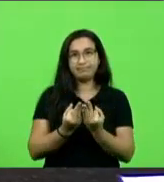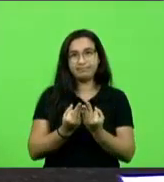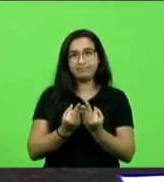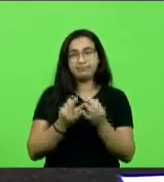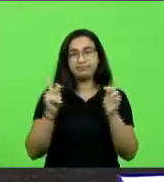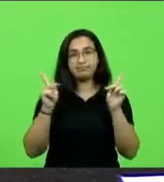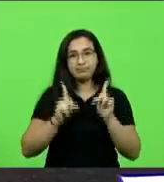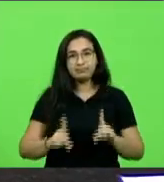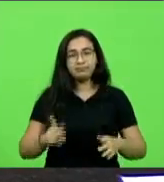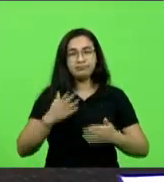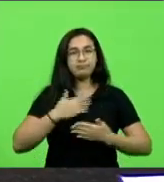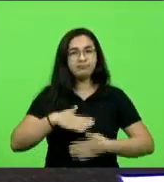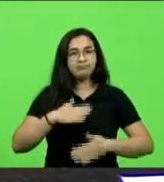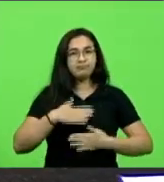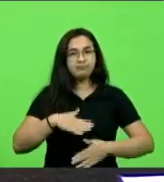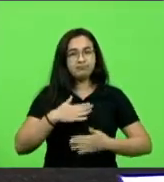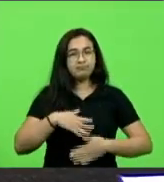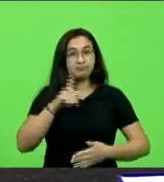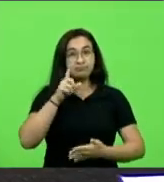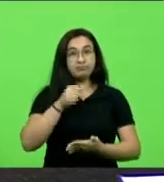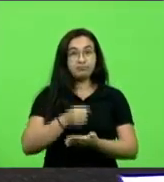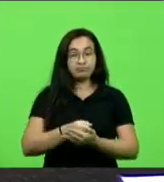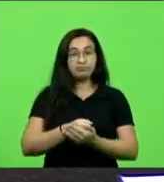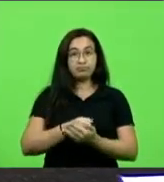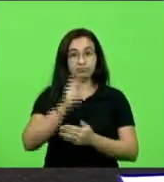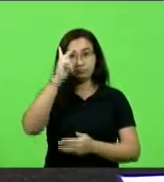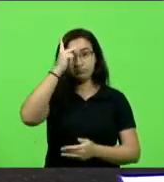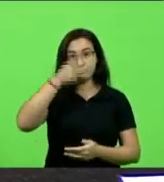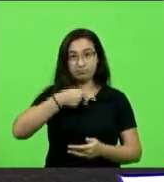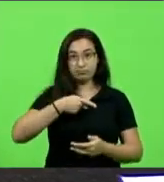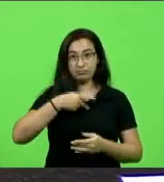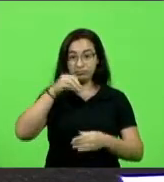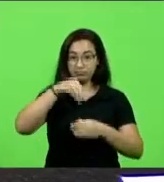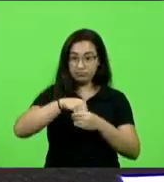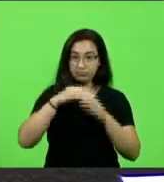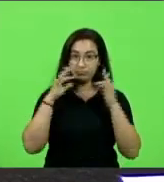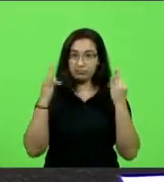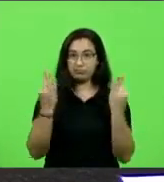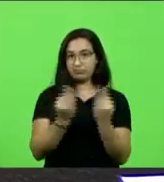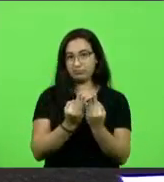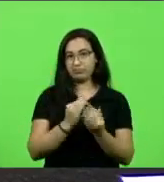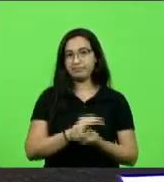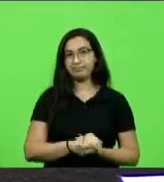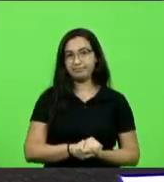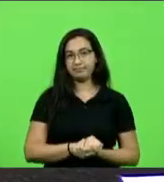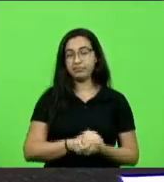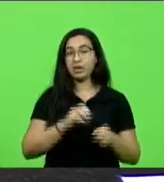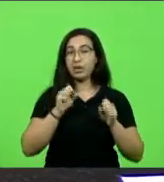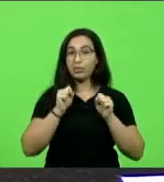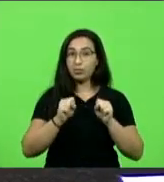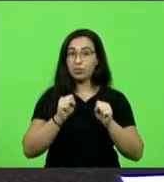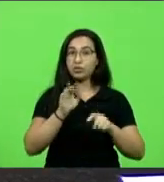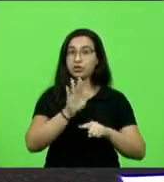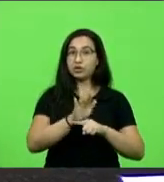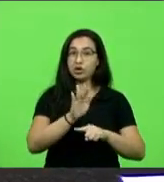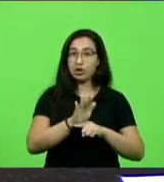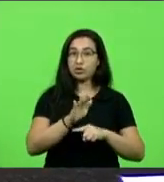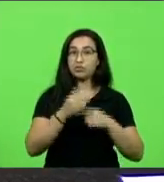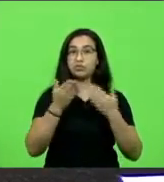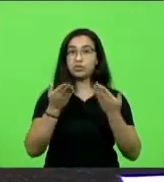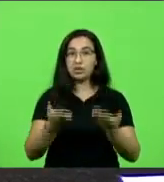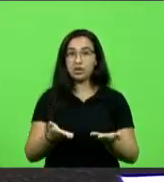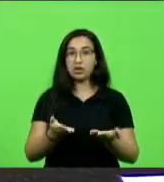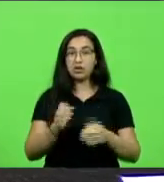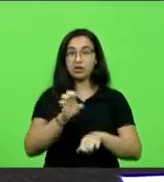espírito. De poder tomar as decisões que afetam as suas famílias. Nós podemos evitar que o Estado entre porta dentro de uma